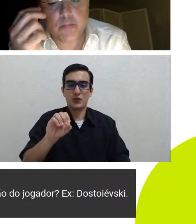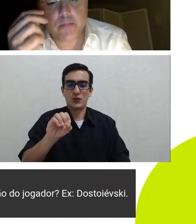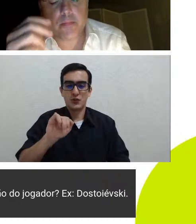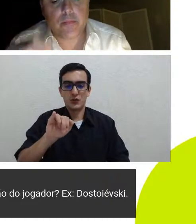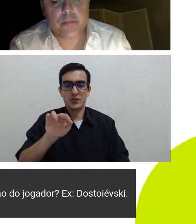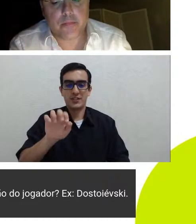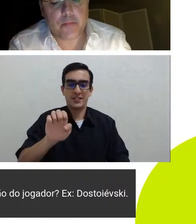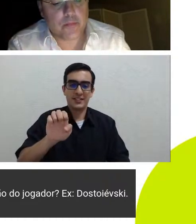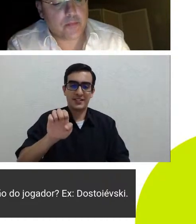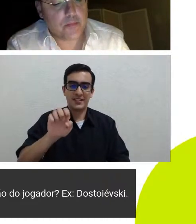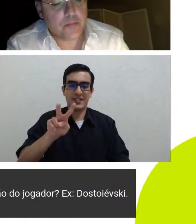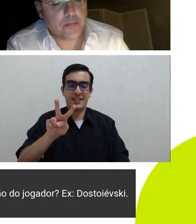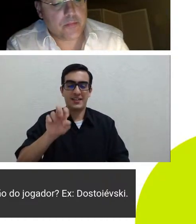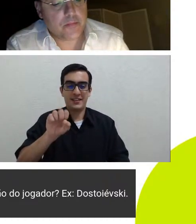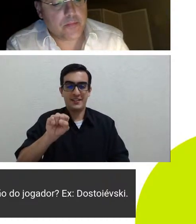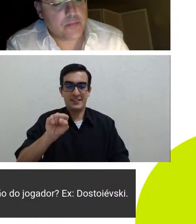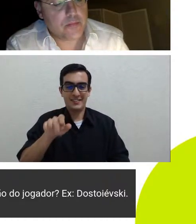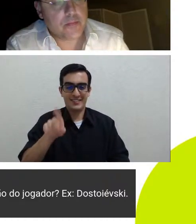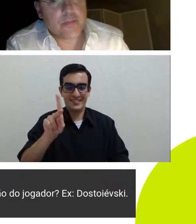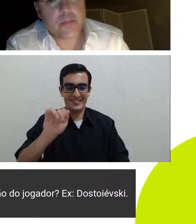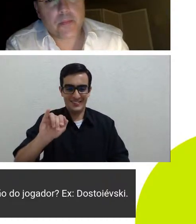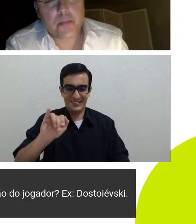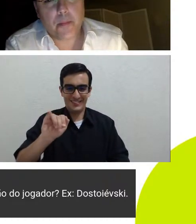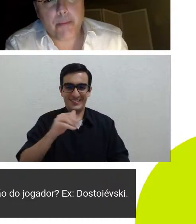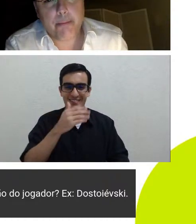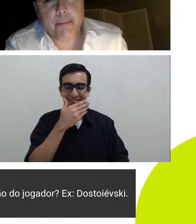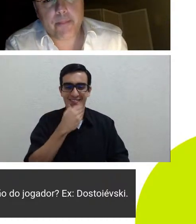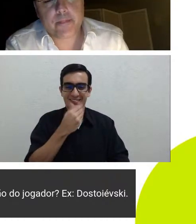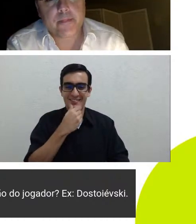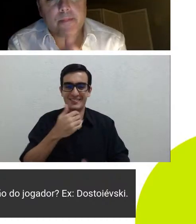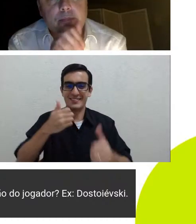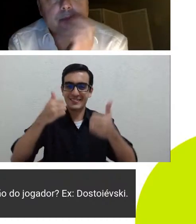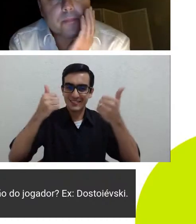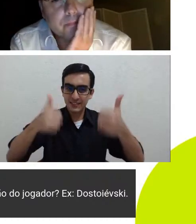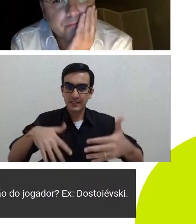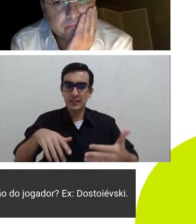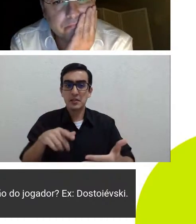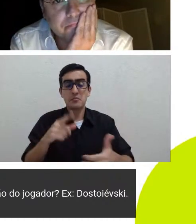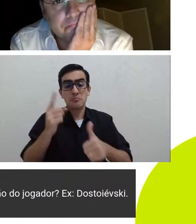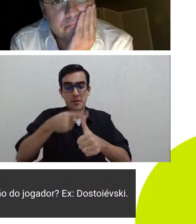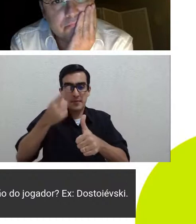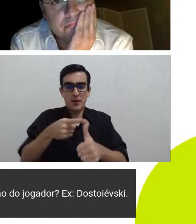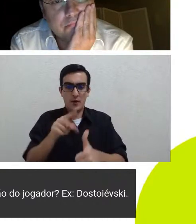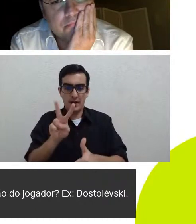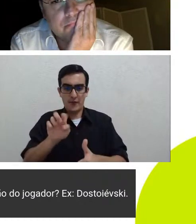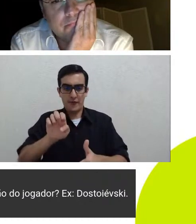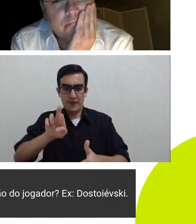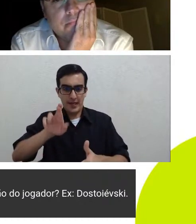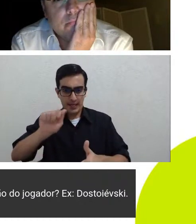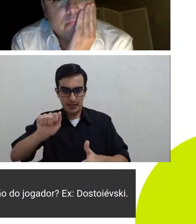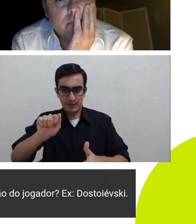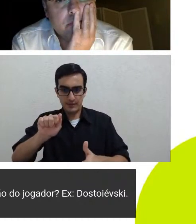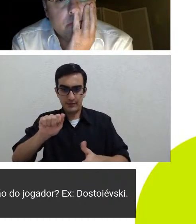tocaram acho que podia começar com a Vera depois a gente passa a palavra para o João